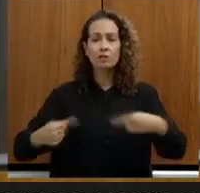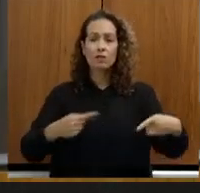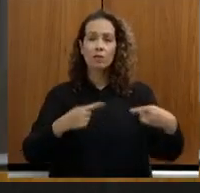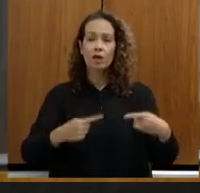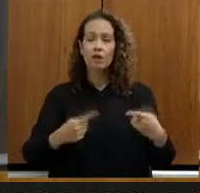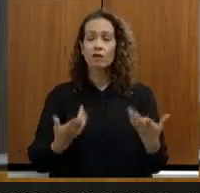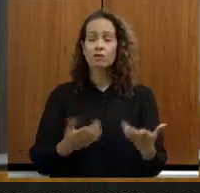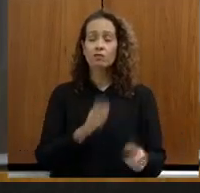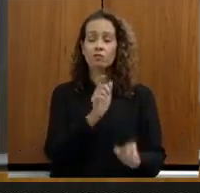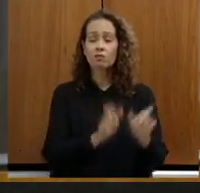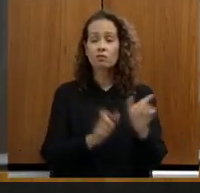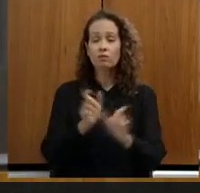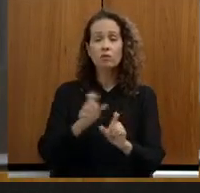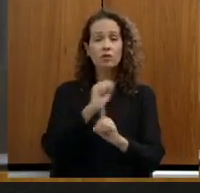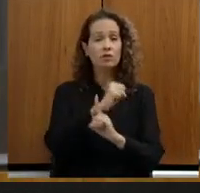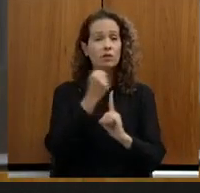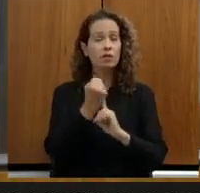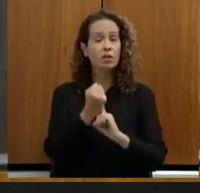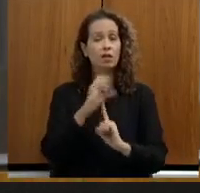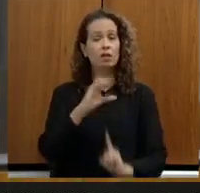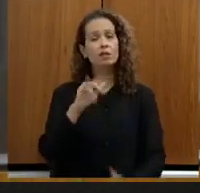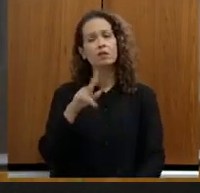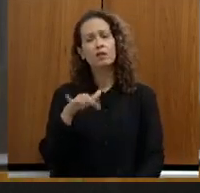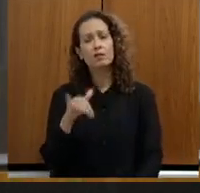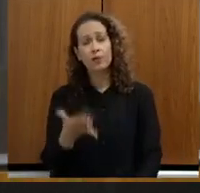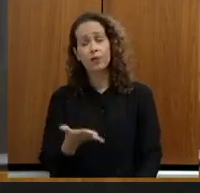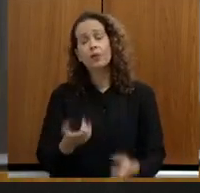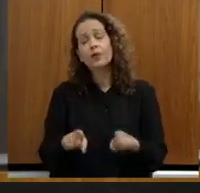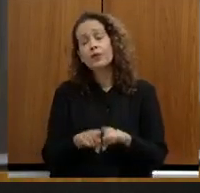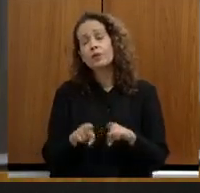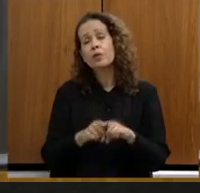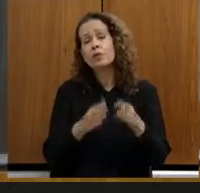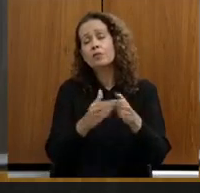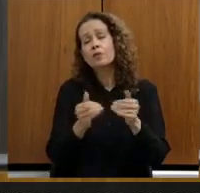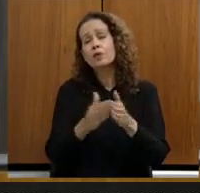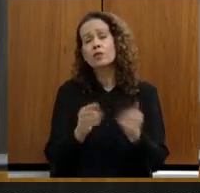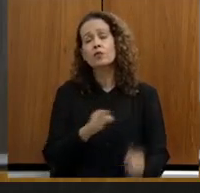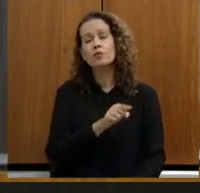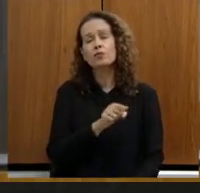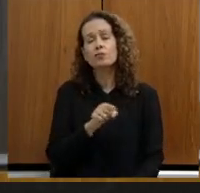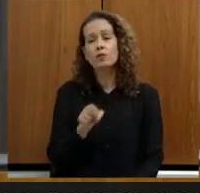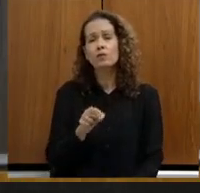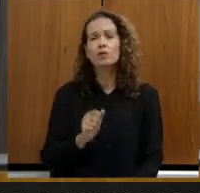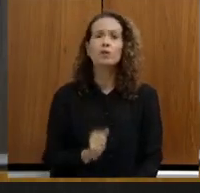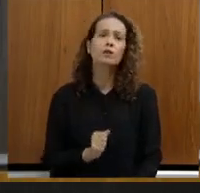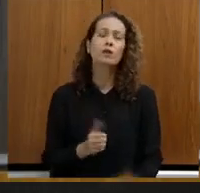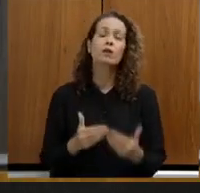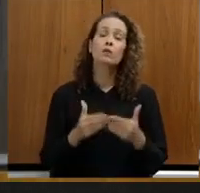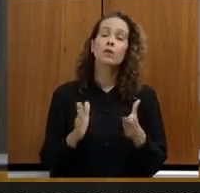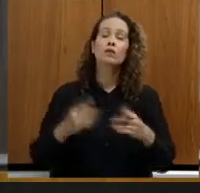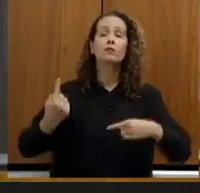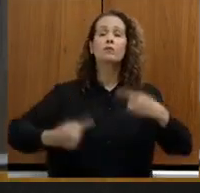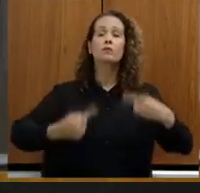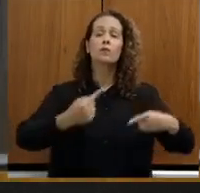participação da sociedade civil? E o pedido para a sua reconsideração, abrindo o debate com toda a